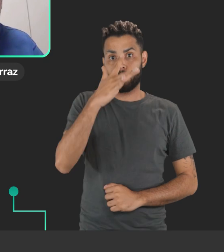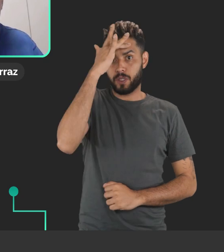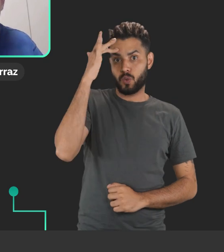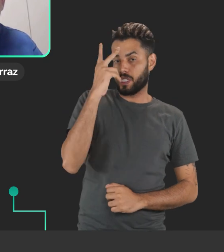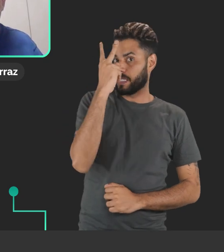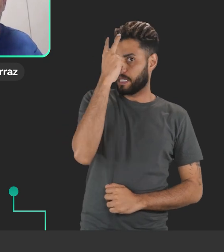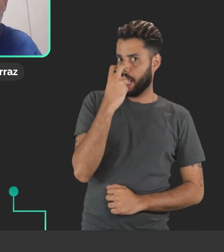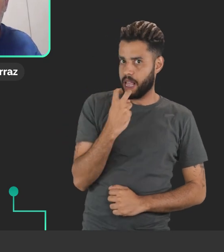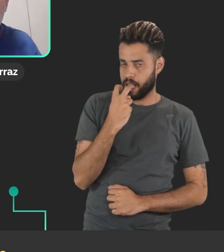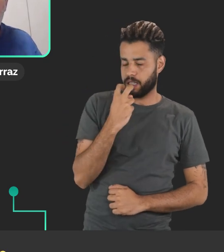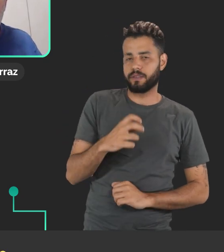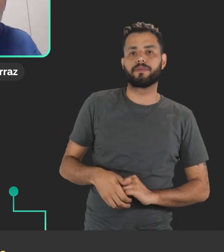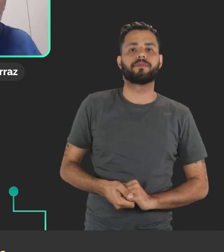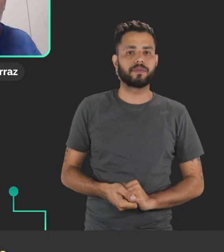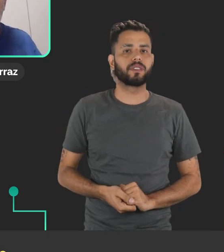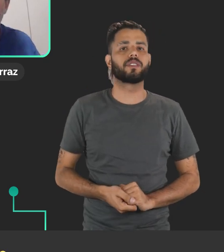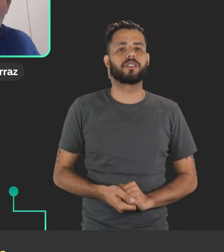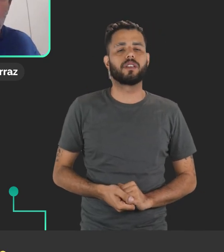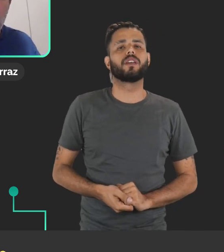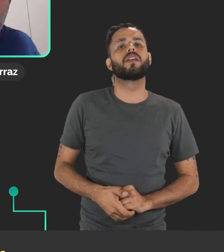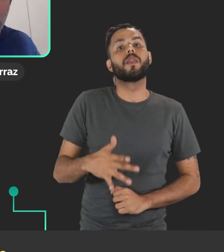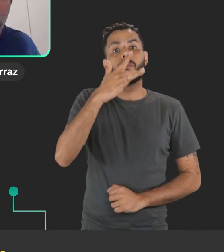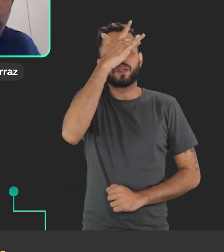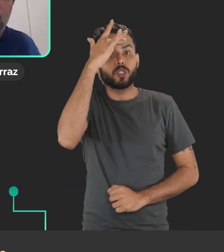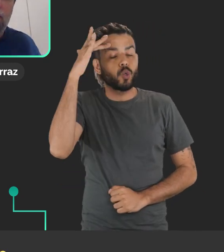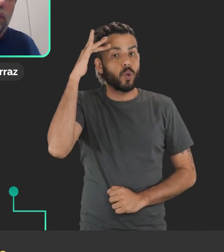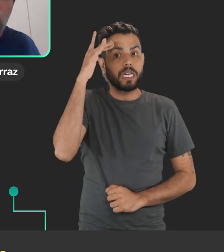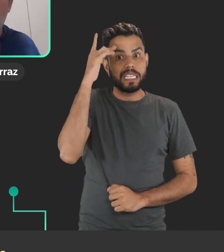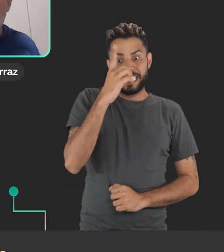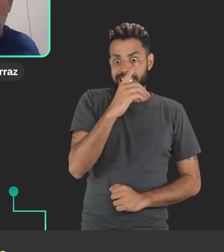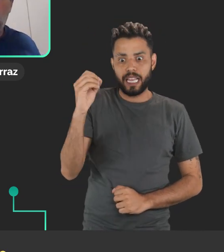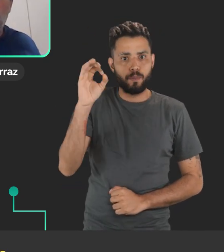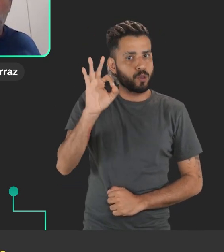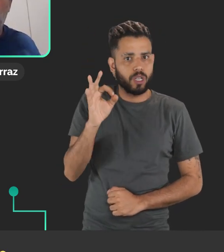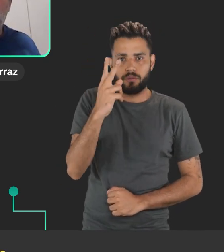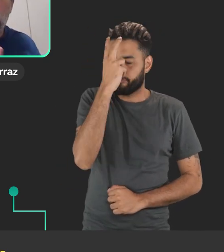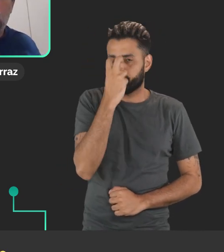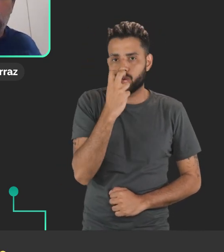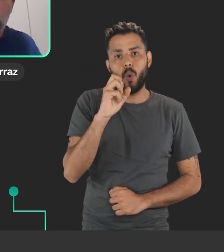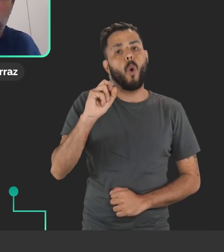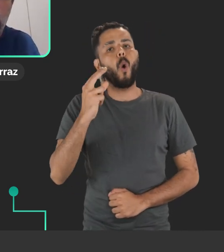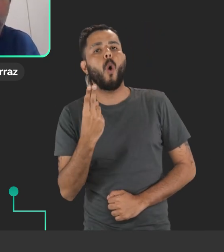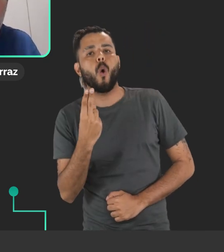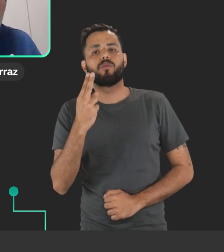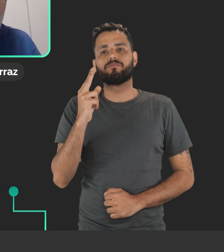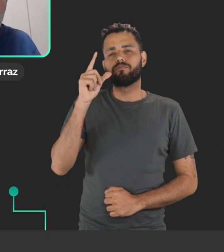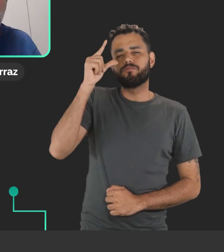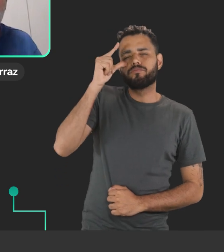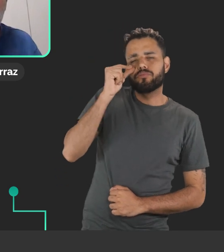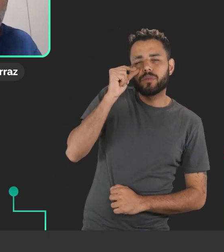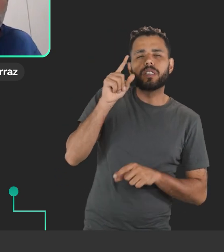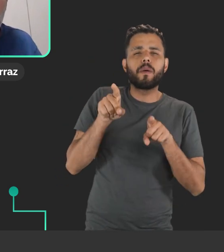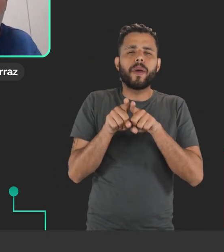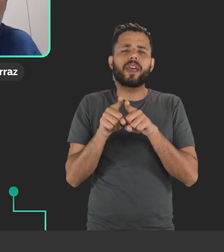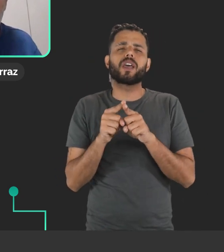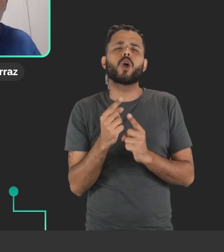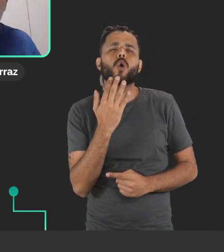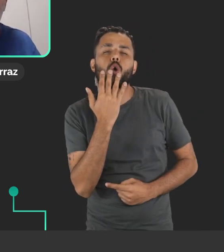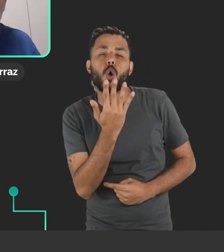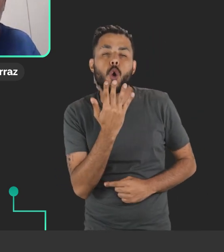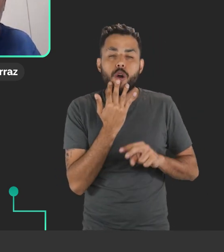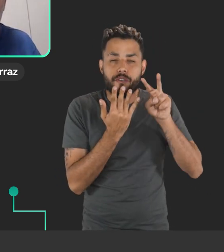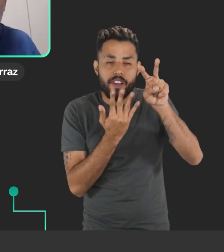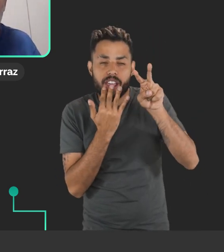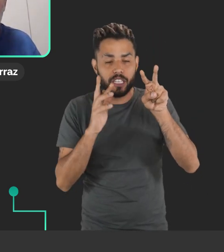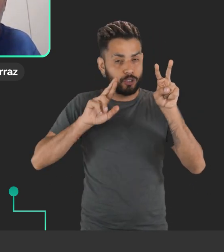A deficiência visual, desde pessoas que não enxergam de modo algum, ou até pessoas com baixa visão ou daltonismo, elas podem